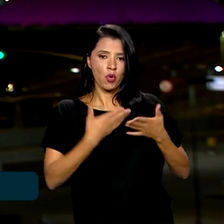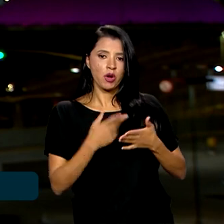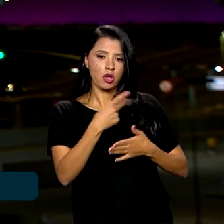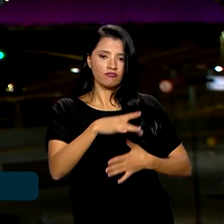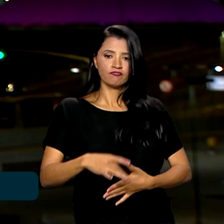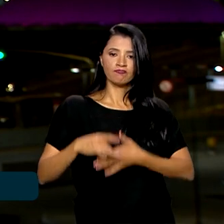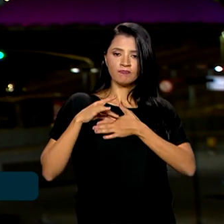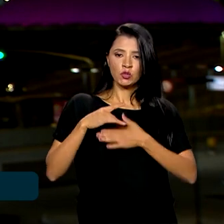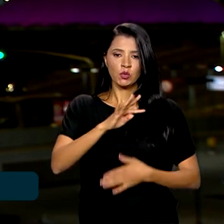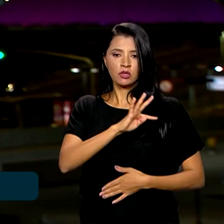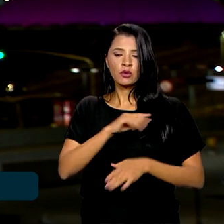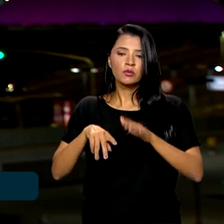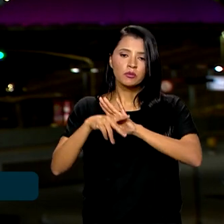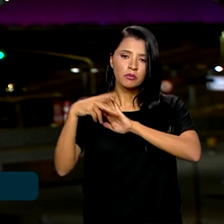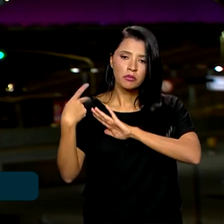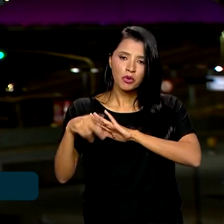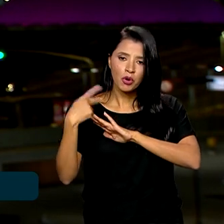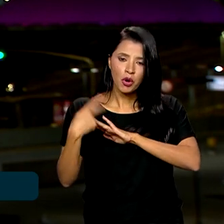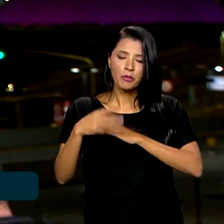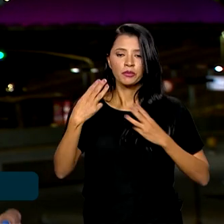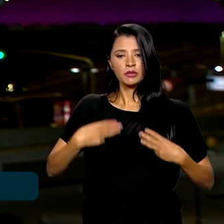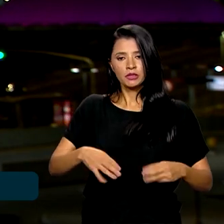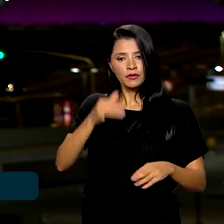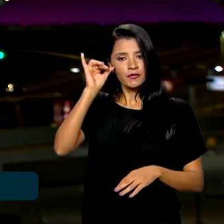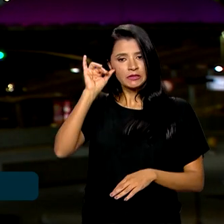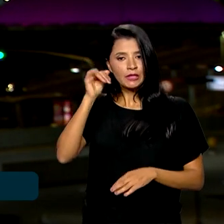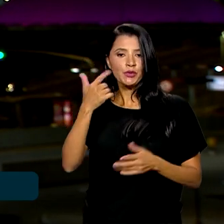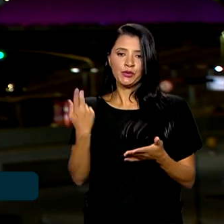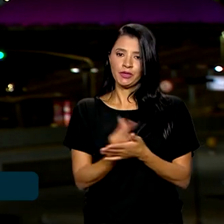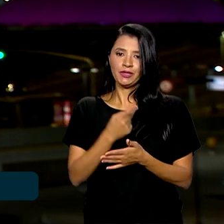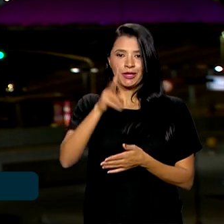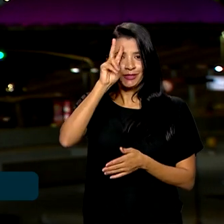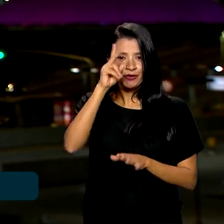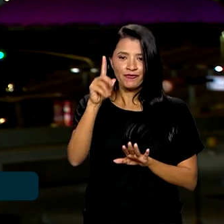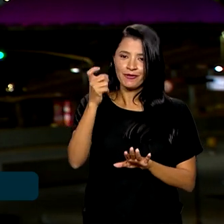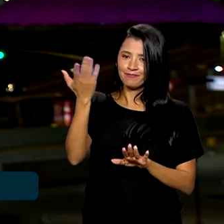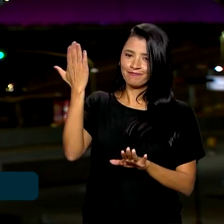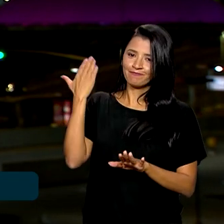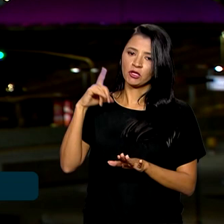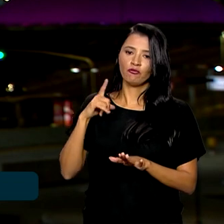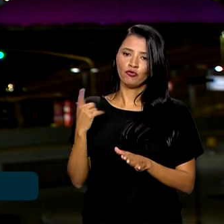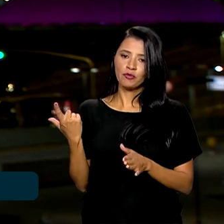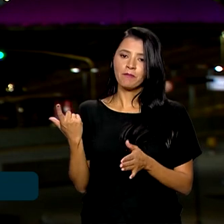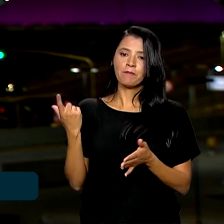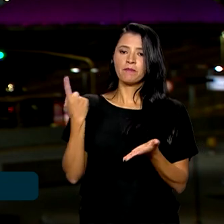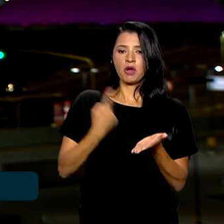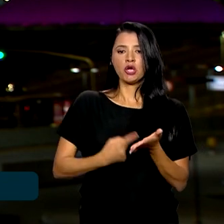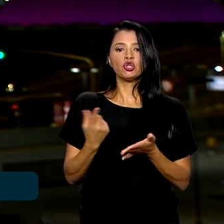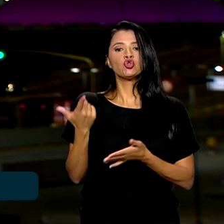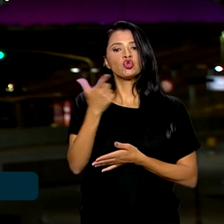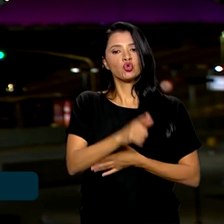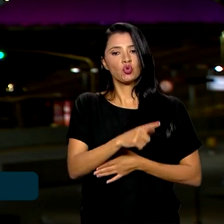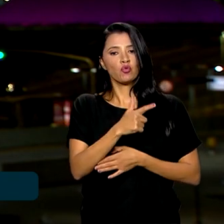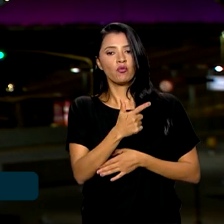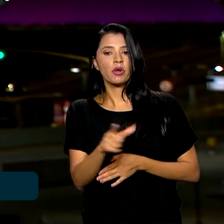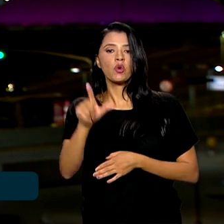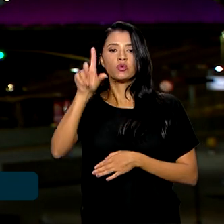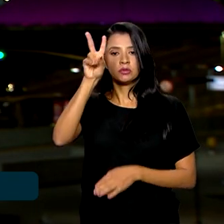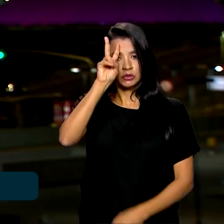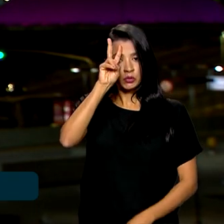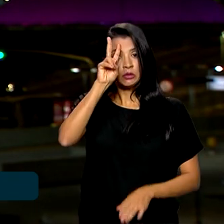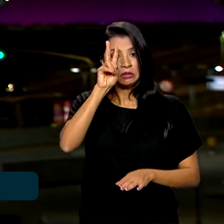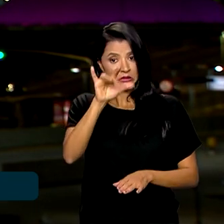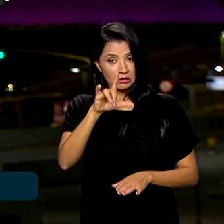técnicos do Ministério da Fazenda, que seria na última segunda-feira, foi reagendada para a próxima segunda e